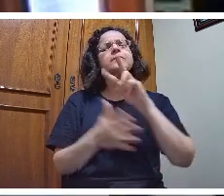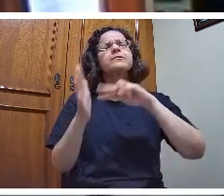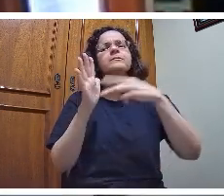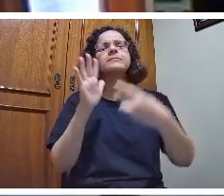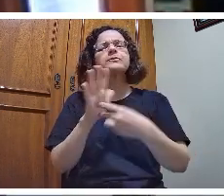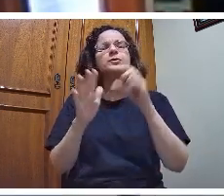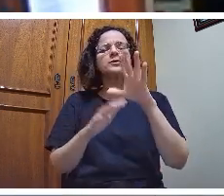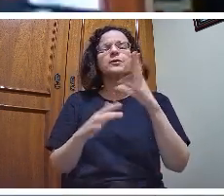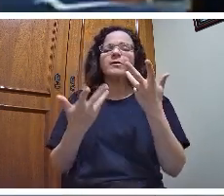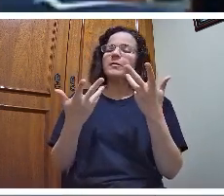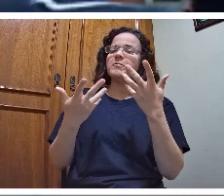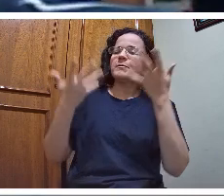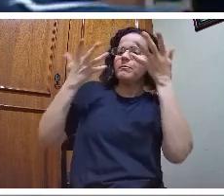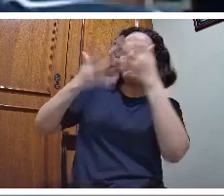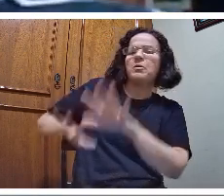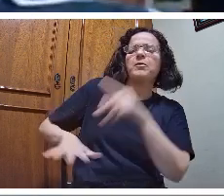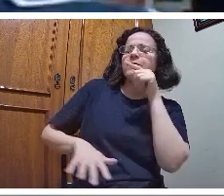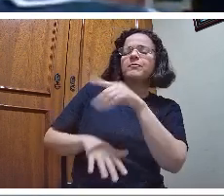de dizer que o conhecimento